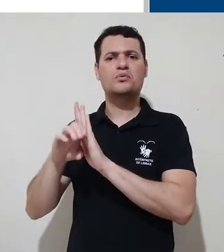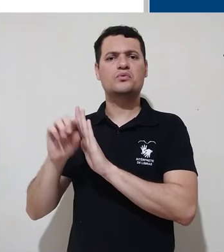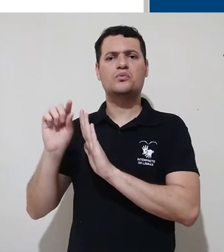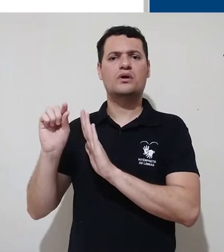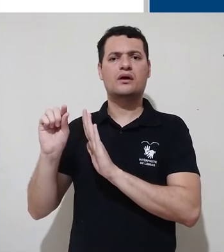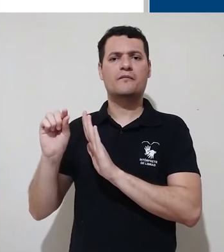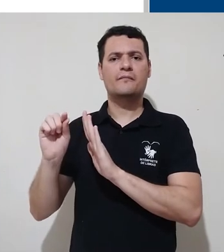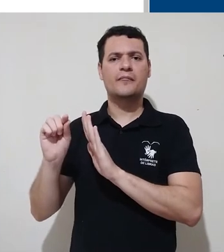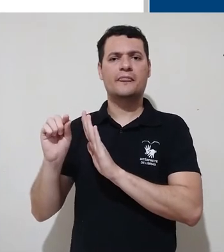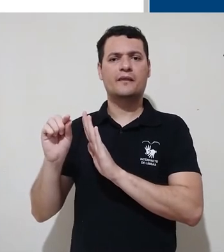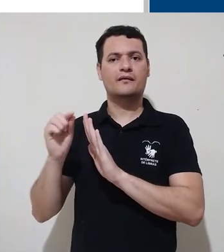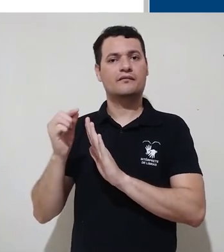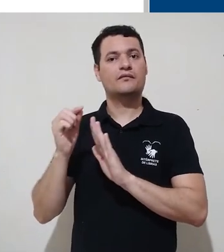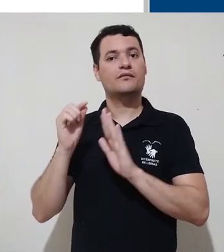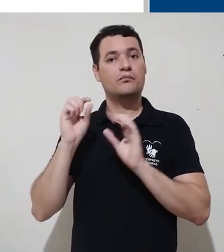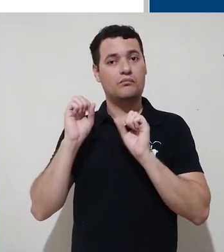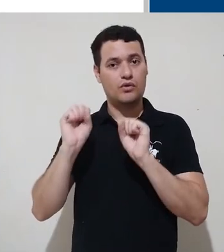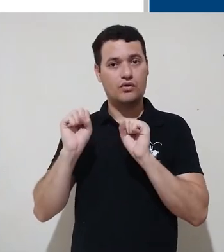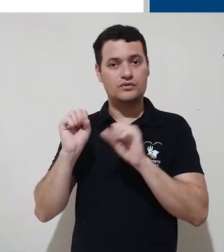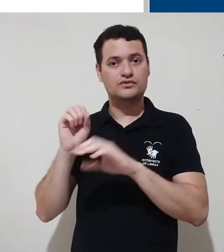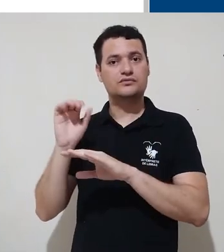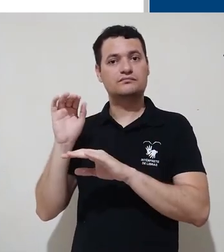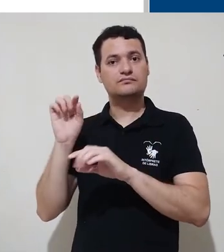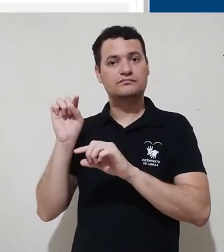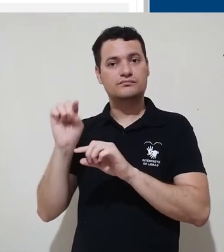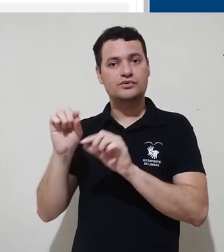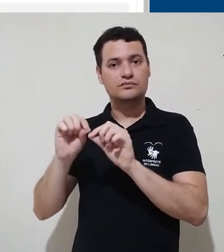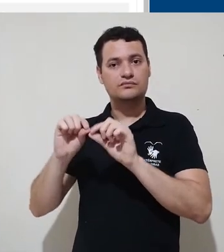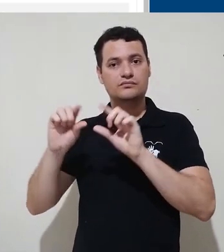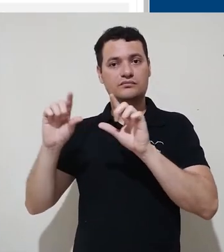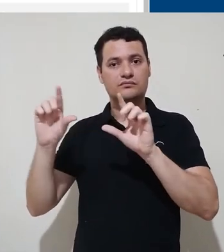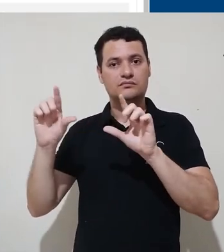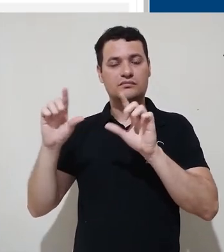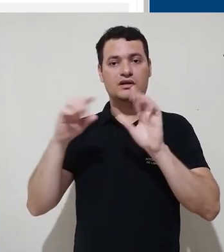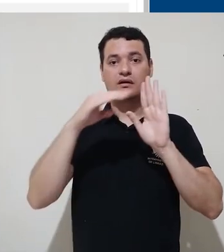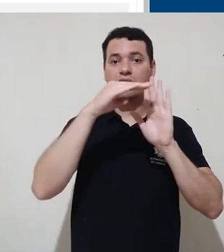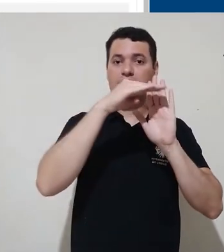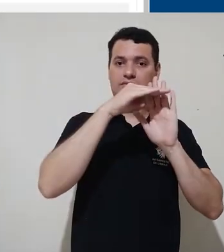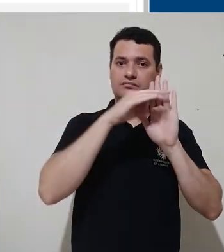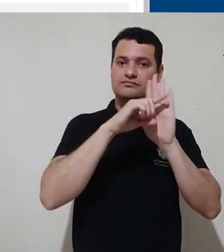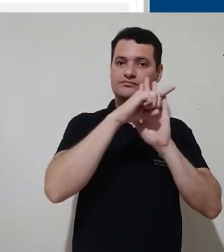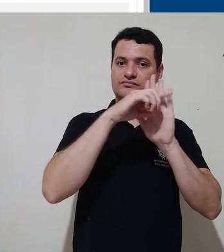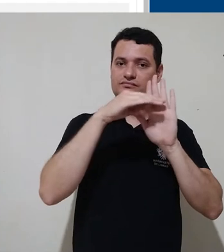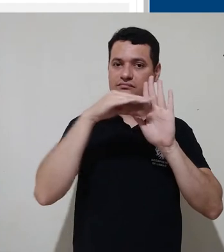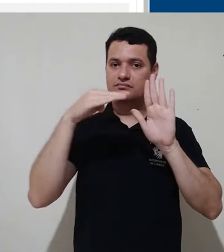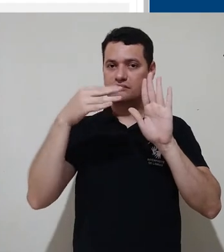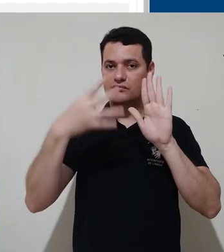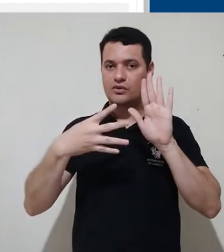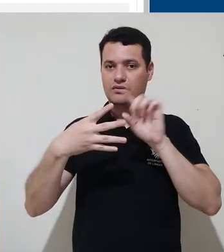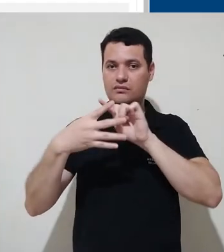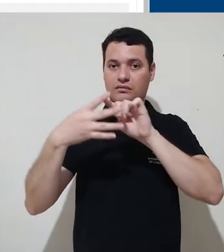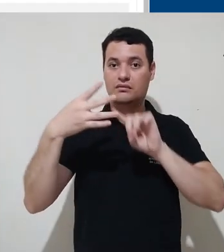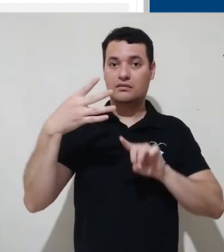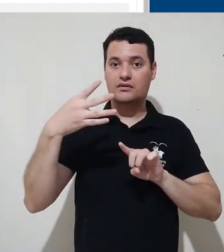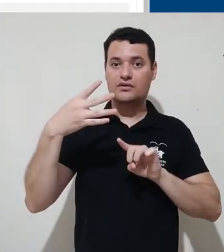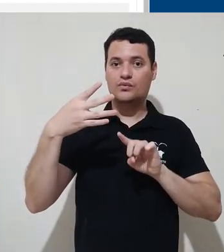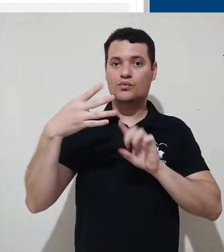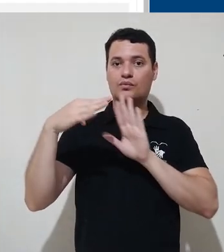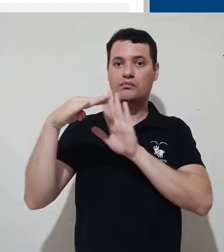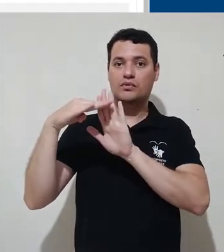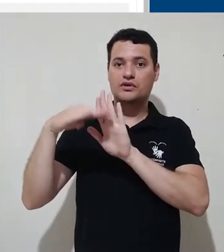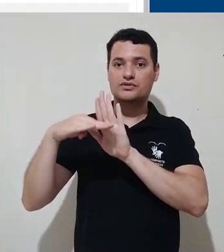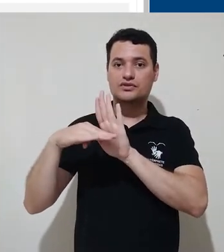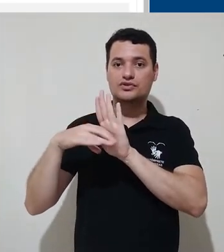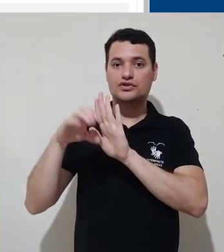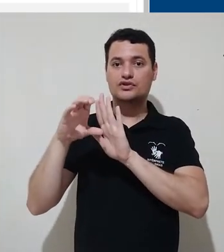curso? Eu posso fazer acesso à minha categoria, trilha de aprendizado. Eu tenho a minha listagem